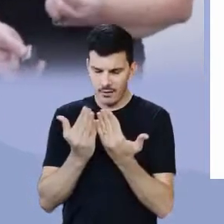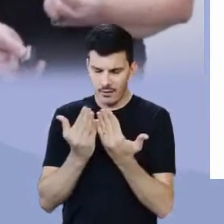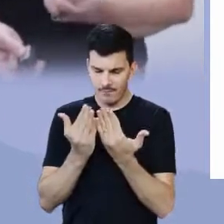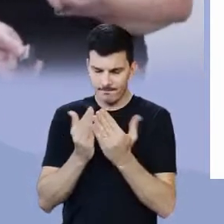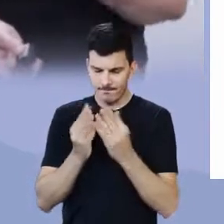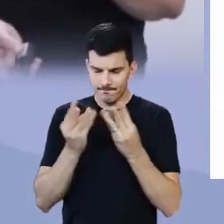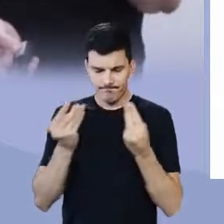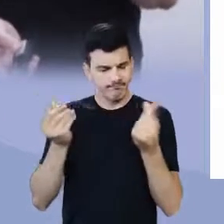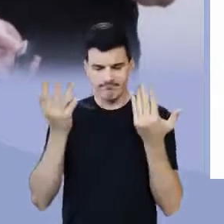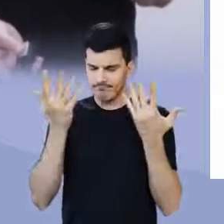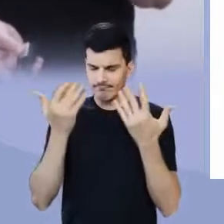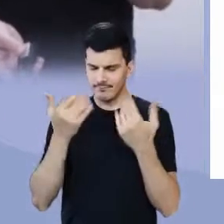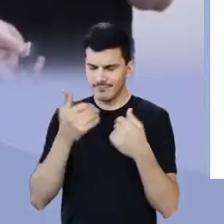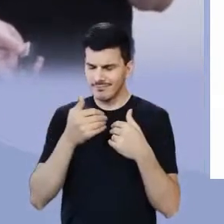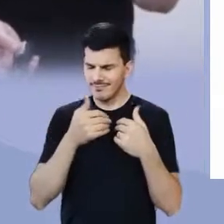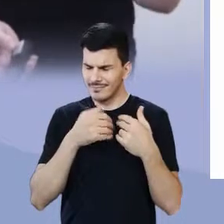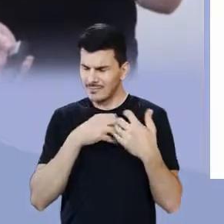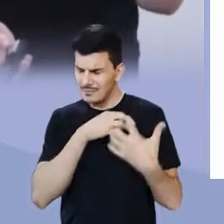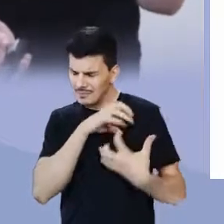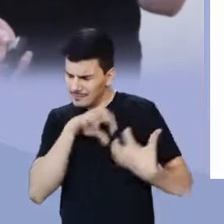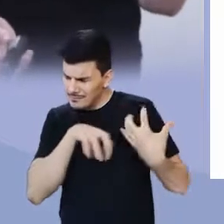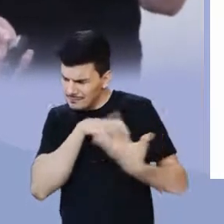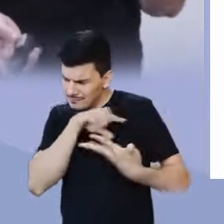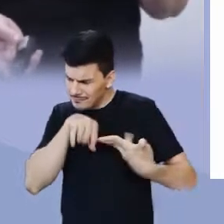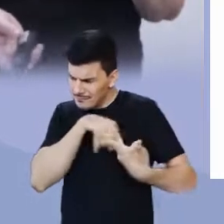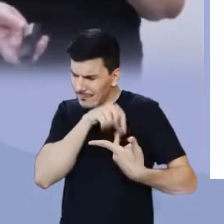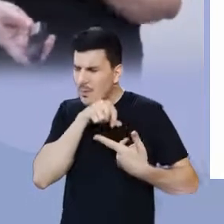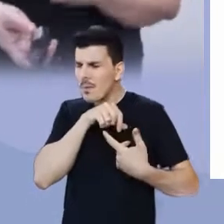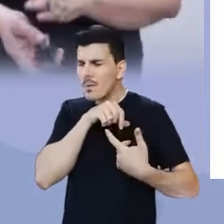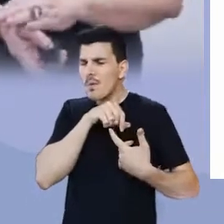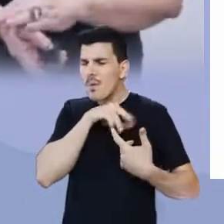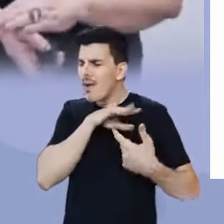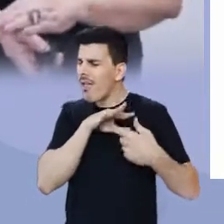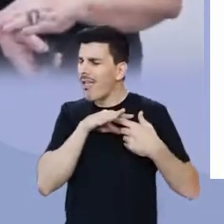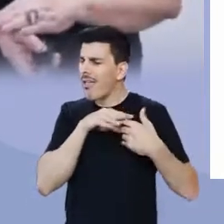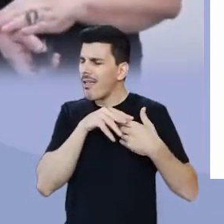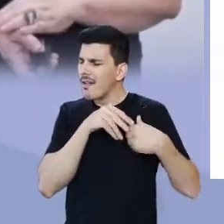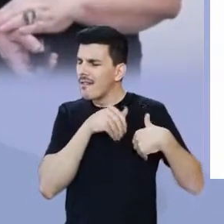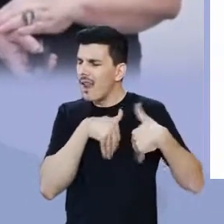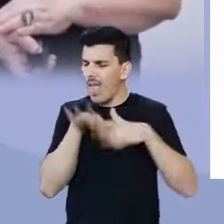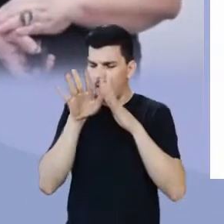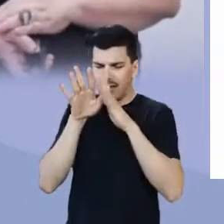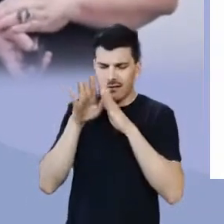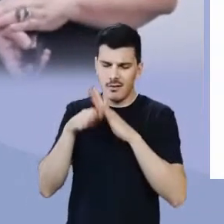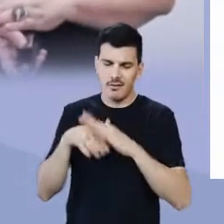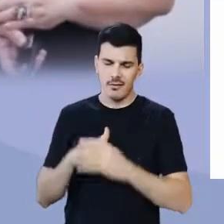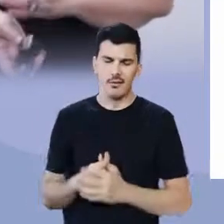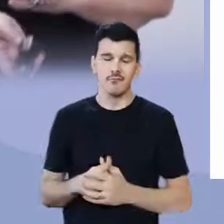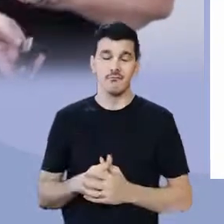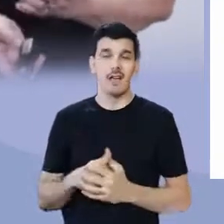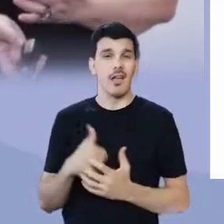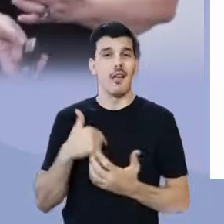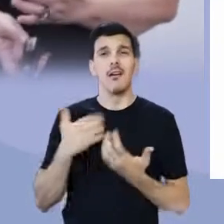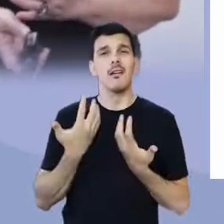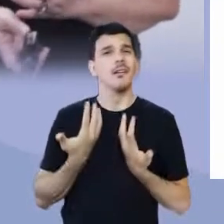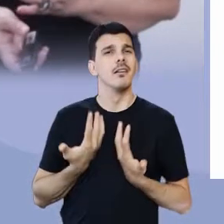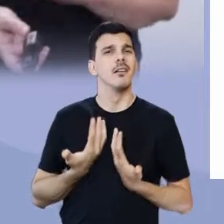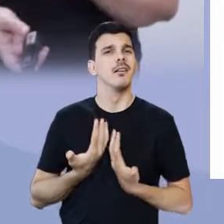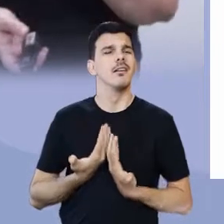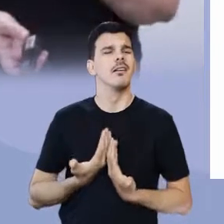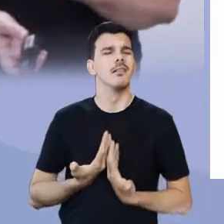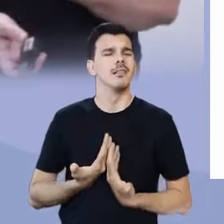vento. Leve tudo que for desnecessário. Ando cansada